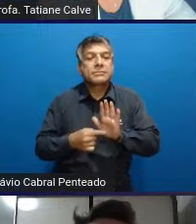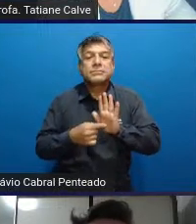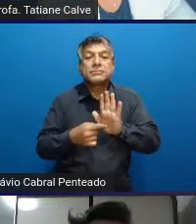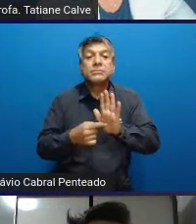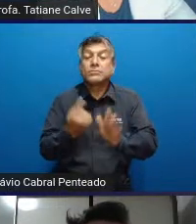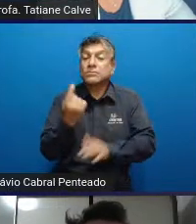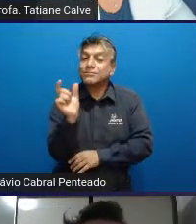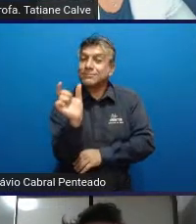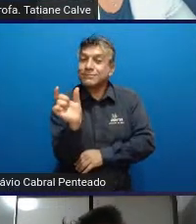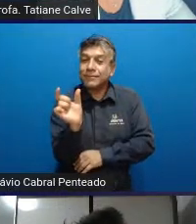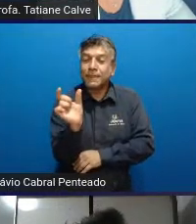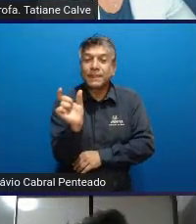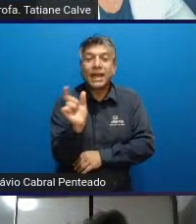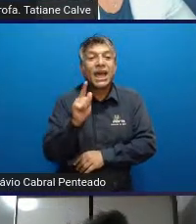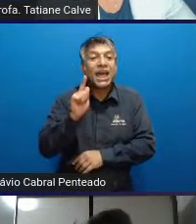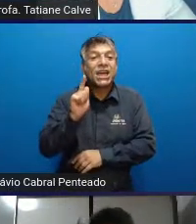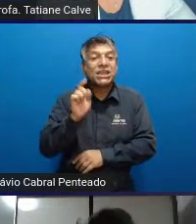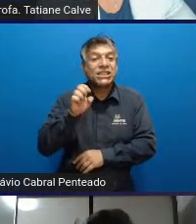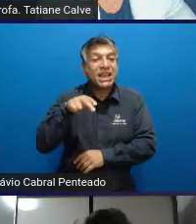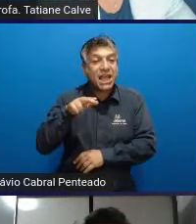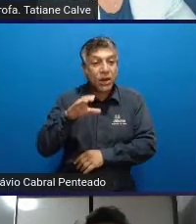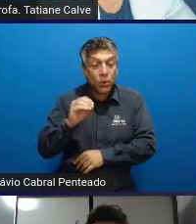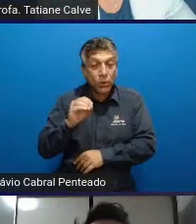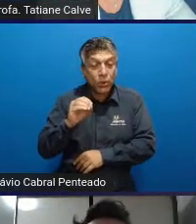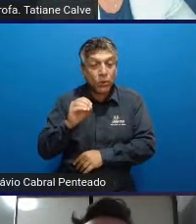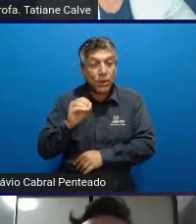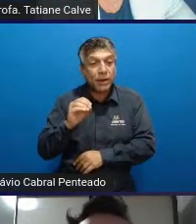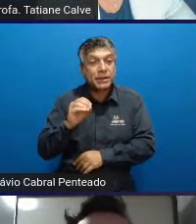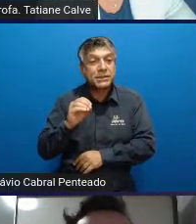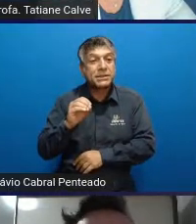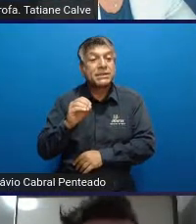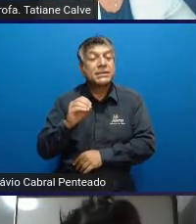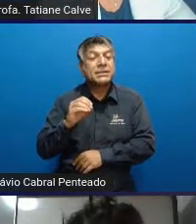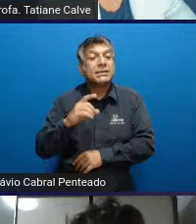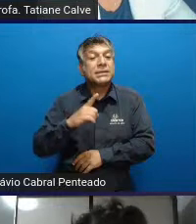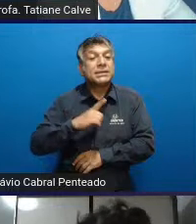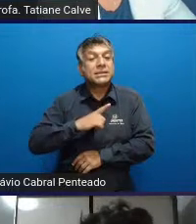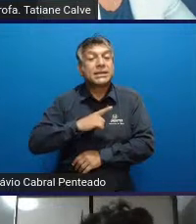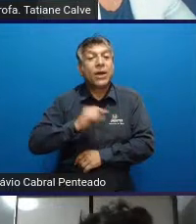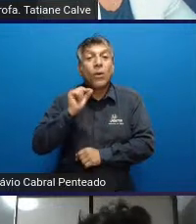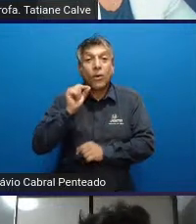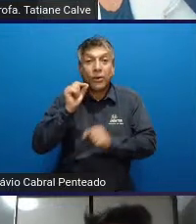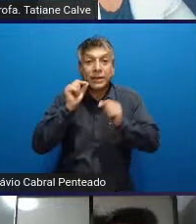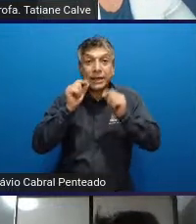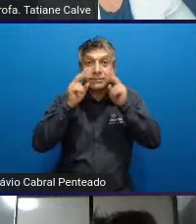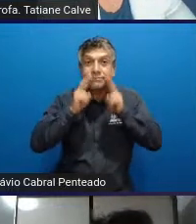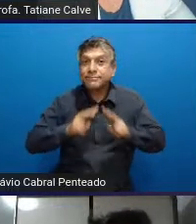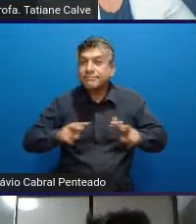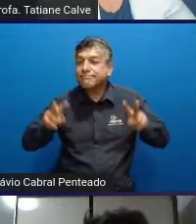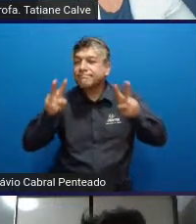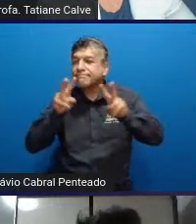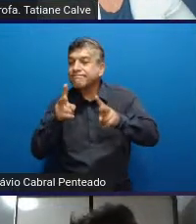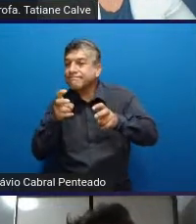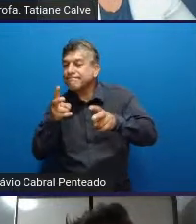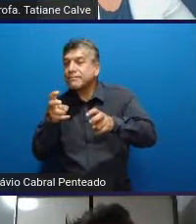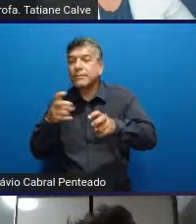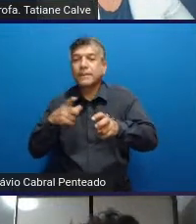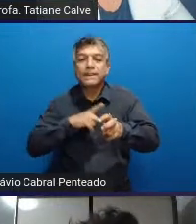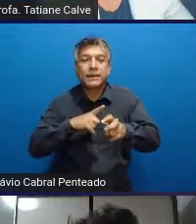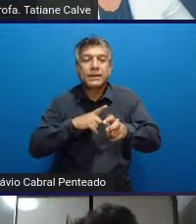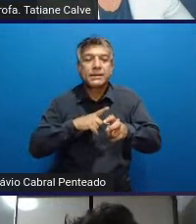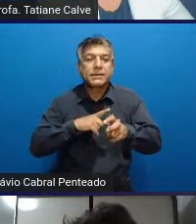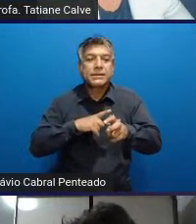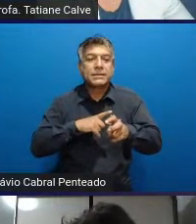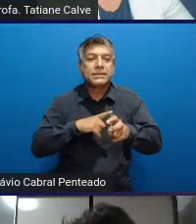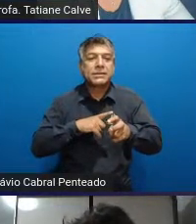que o gênero é imbuído de aparatos semióticos, esses aparatos semióticos envolvem elementos como